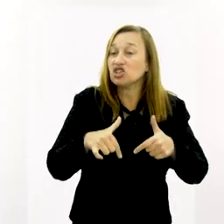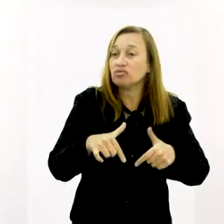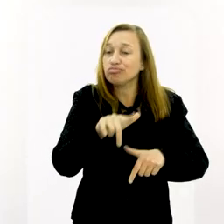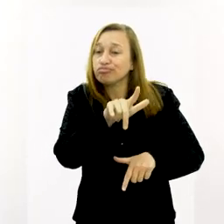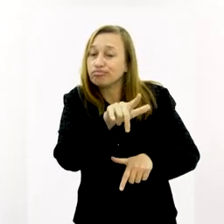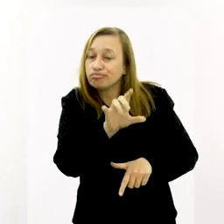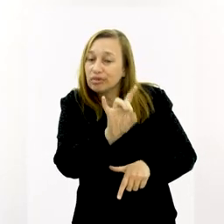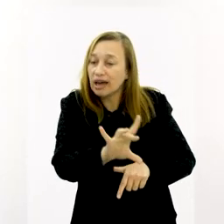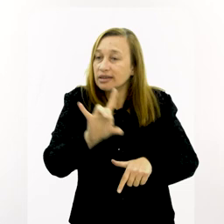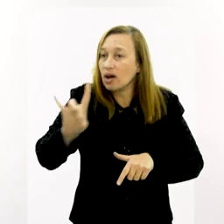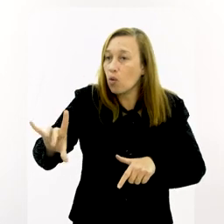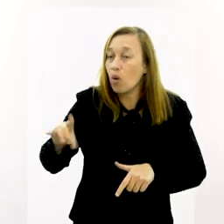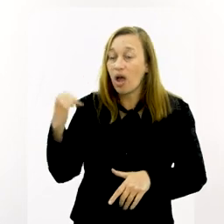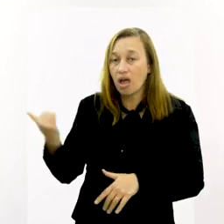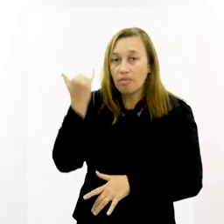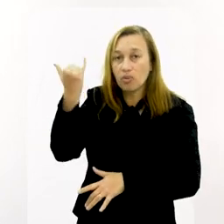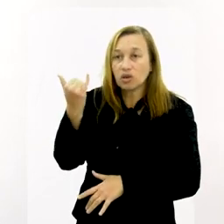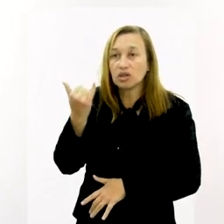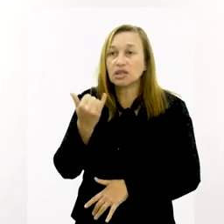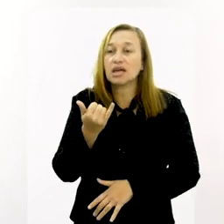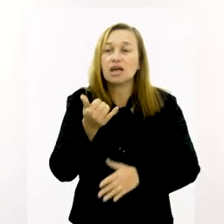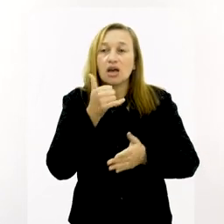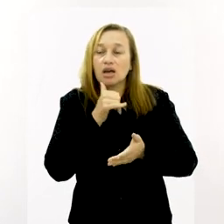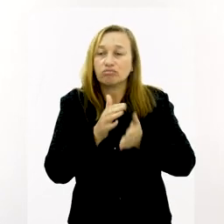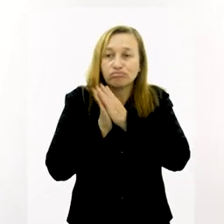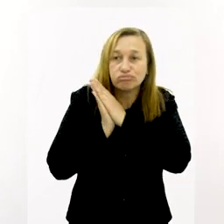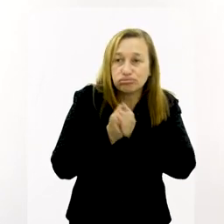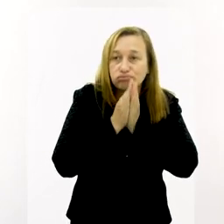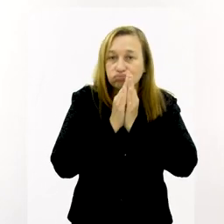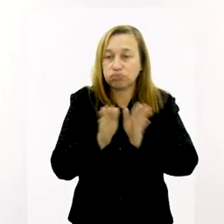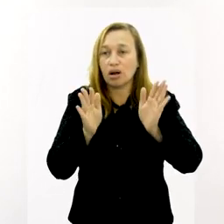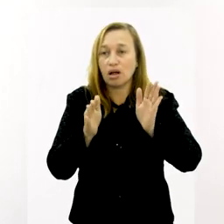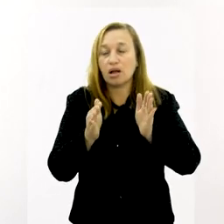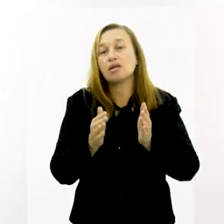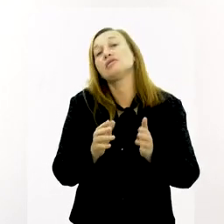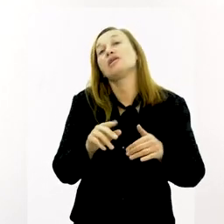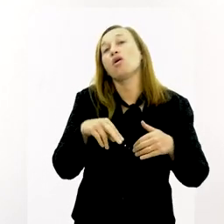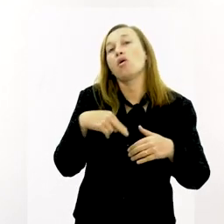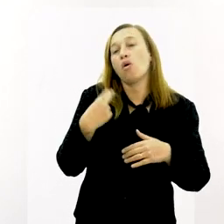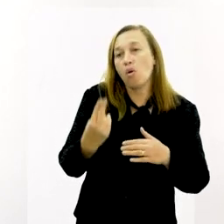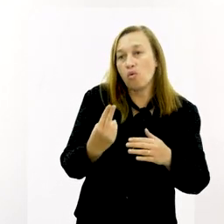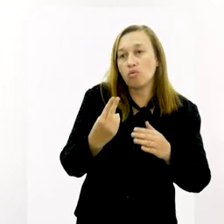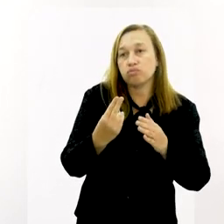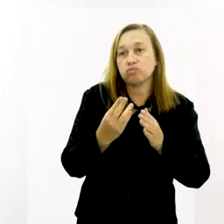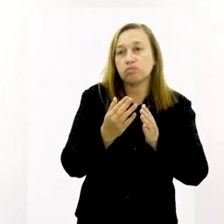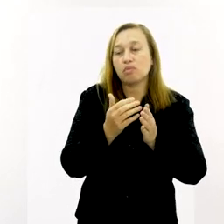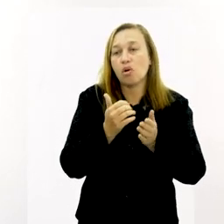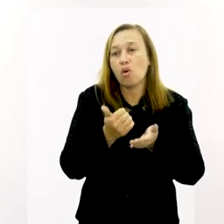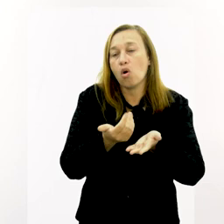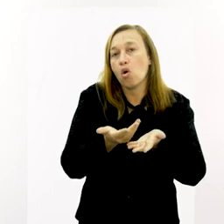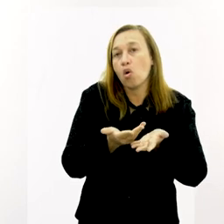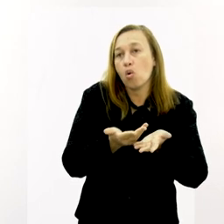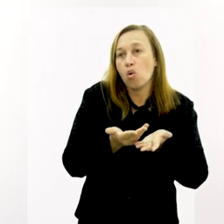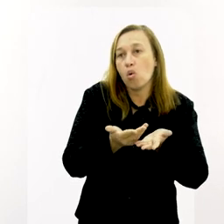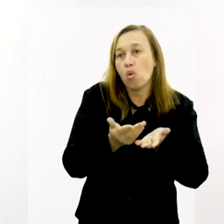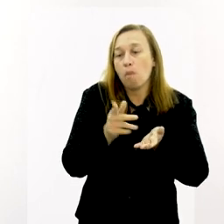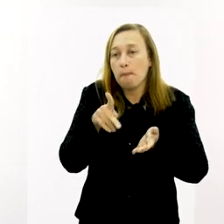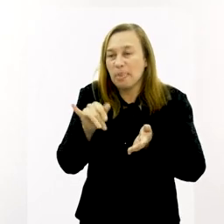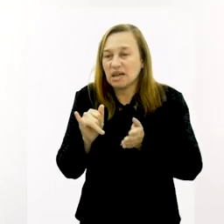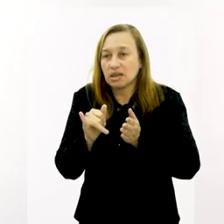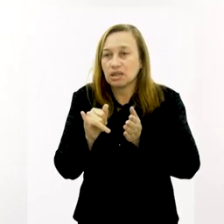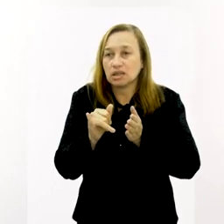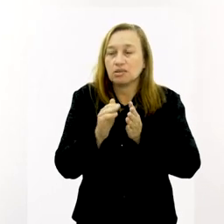o papel da mãe, do pai de santo, do Elu de Chá, do Bábalo de Chá. É